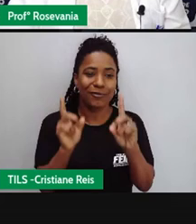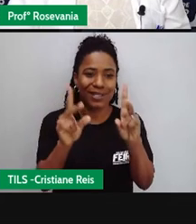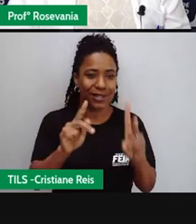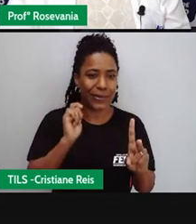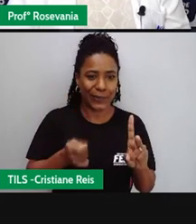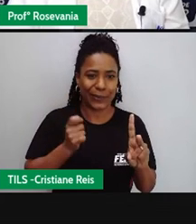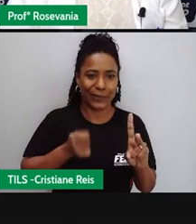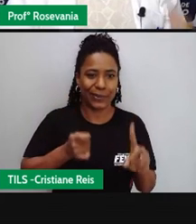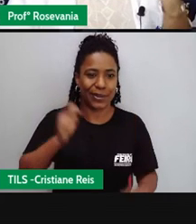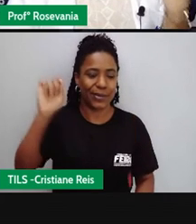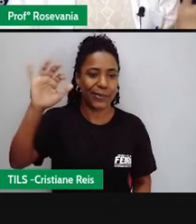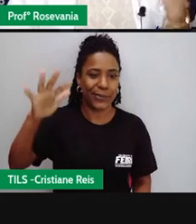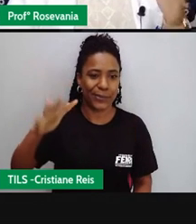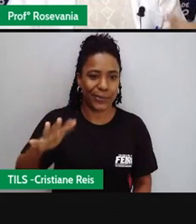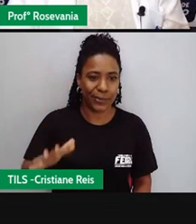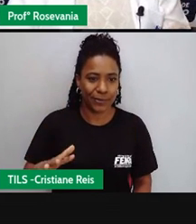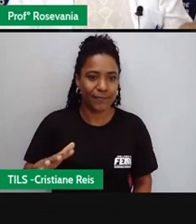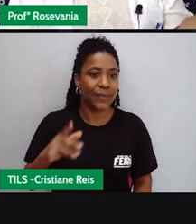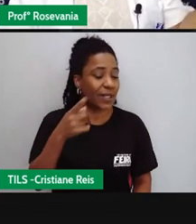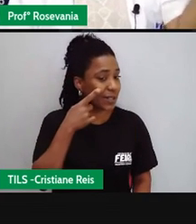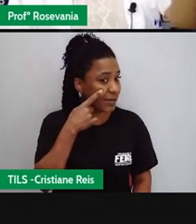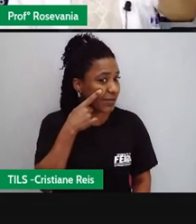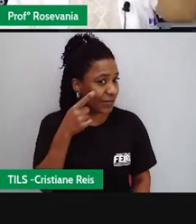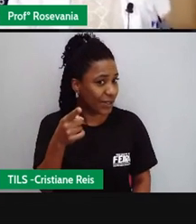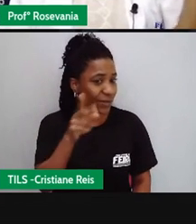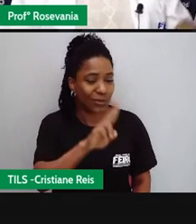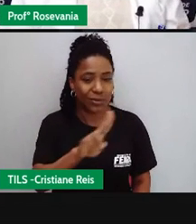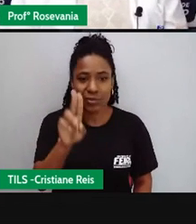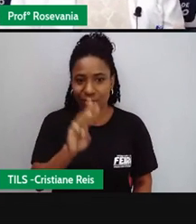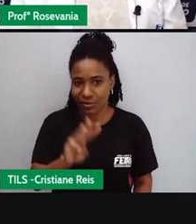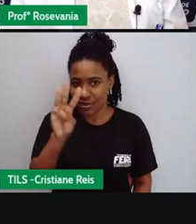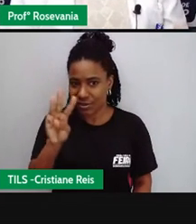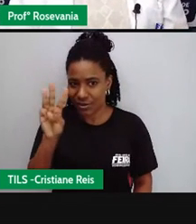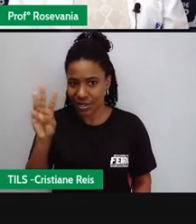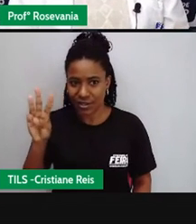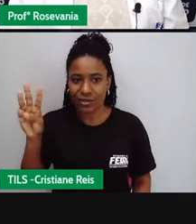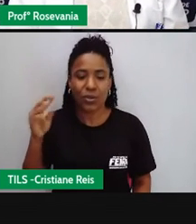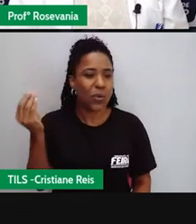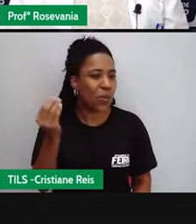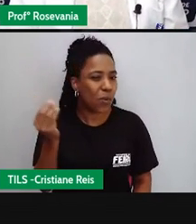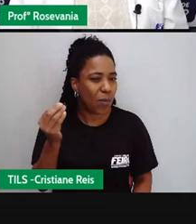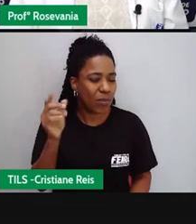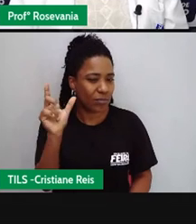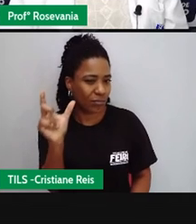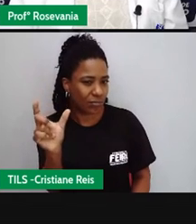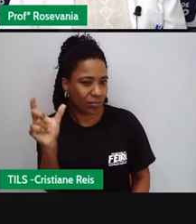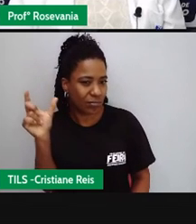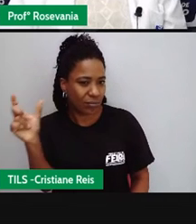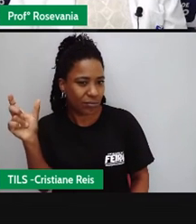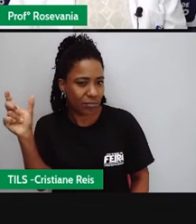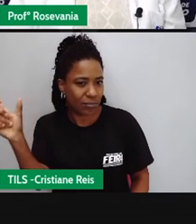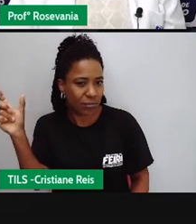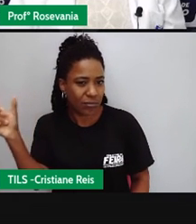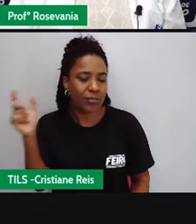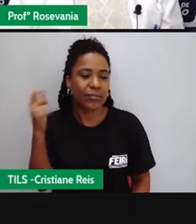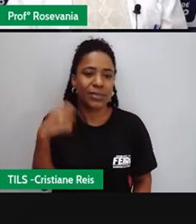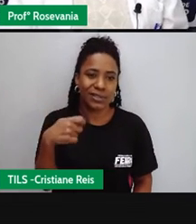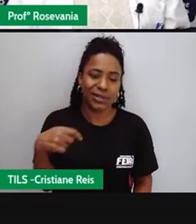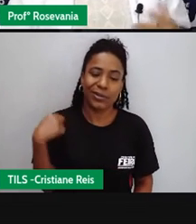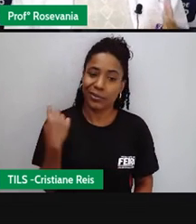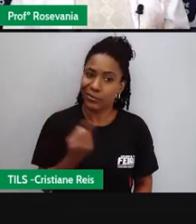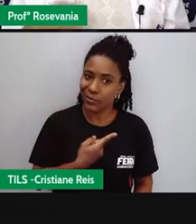nome do site, é quebradinho, ele já vai aquele monte de coisa lá direto. É claro que a gente que é mais leigo,